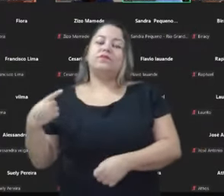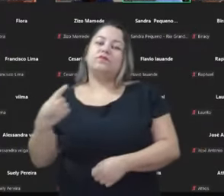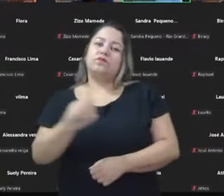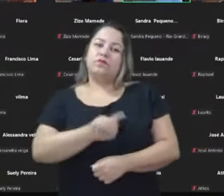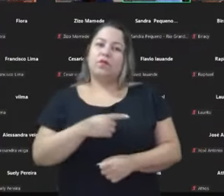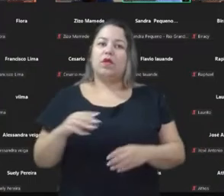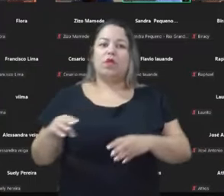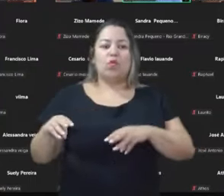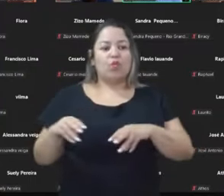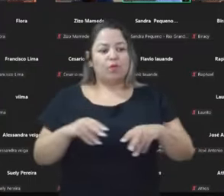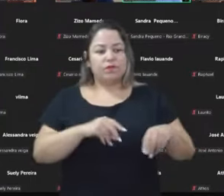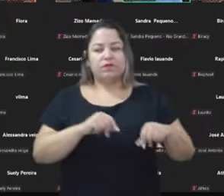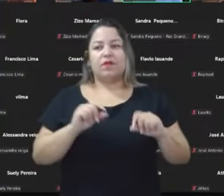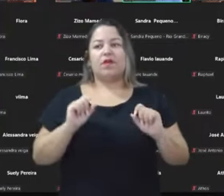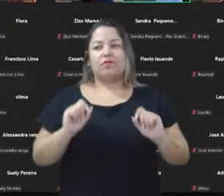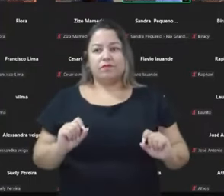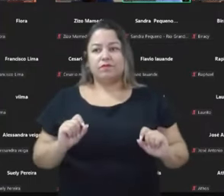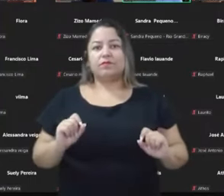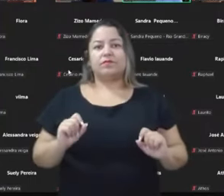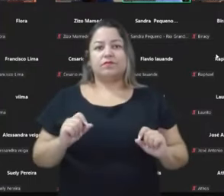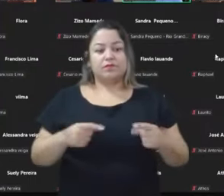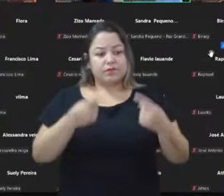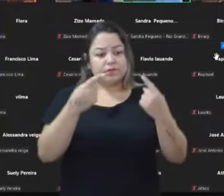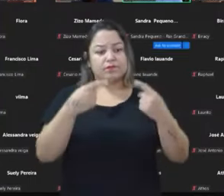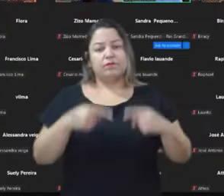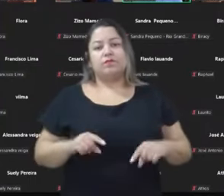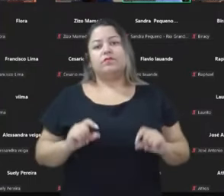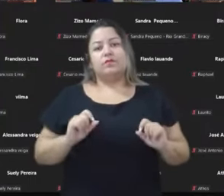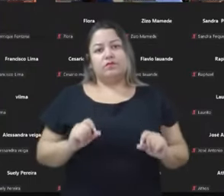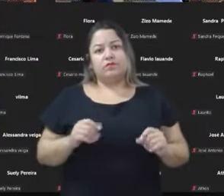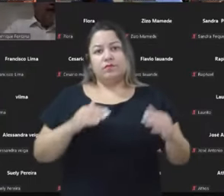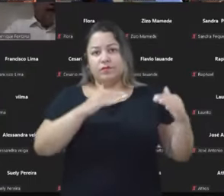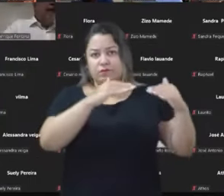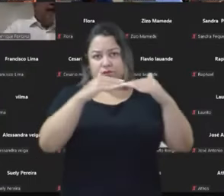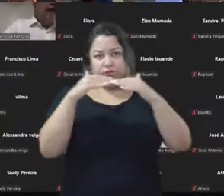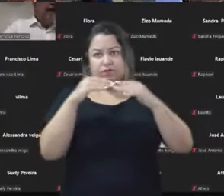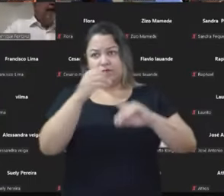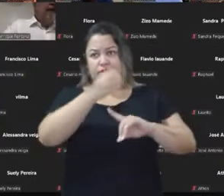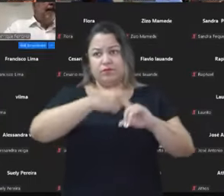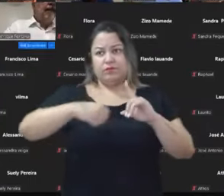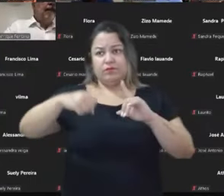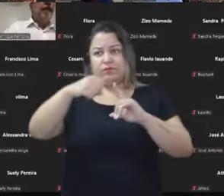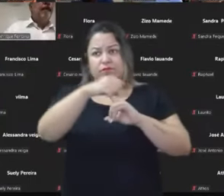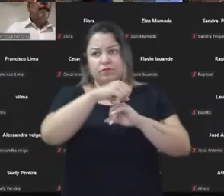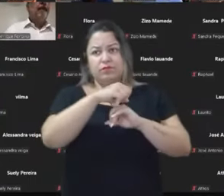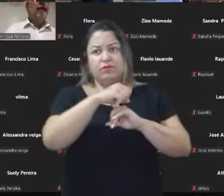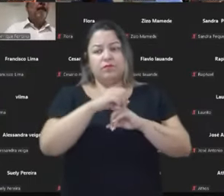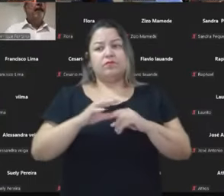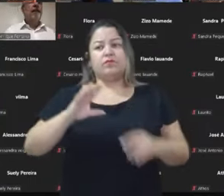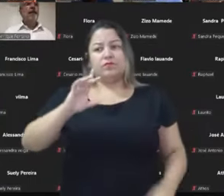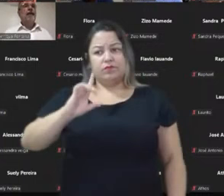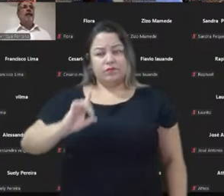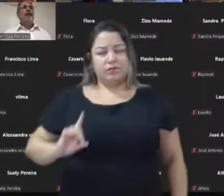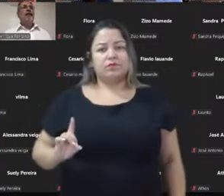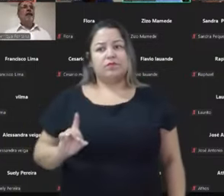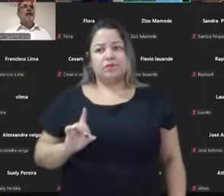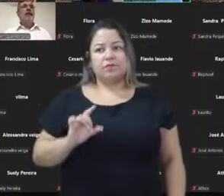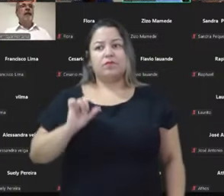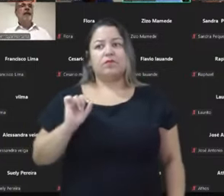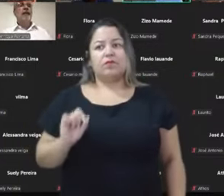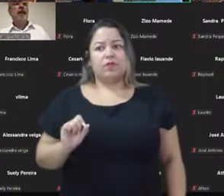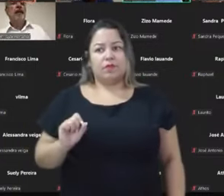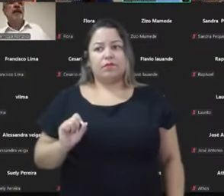terra arrasada, mas a disputa política continua forte na sociedade brasileira. A extrema-direita está